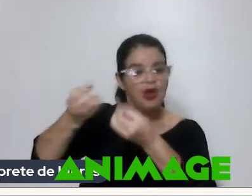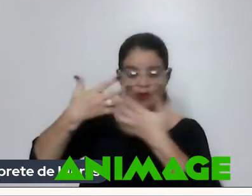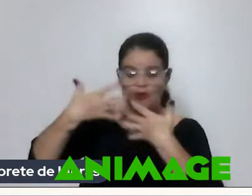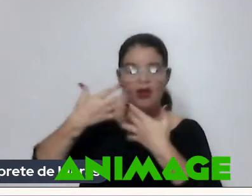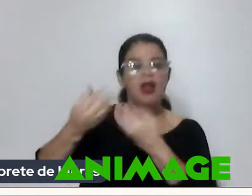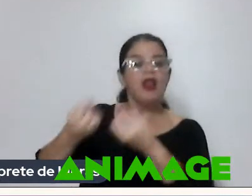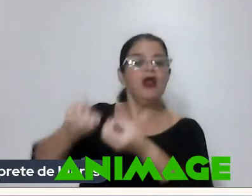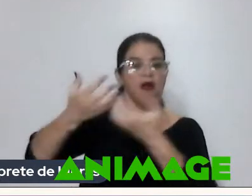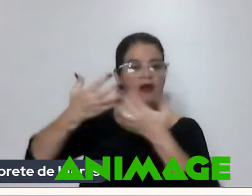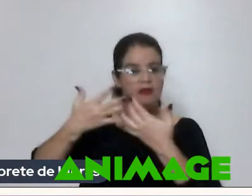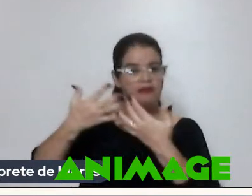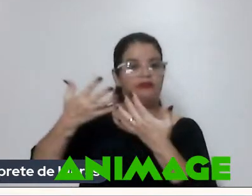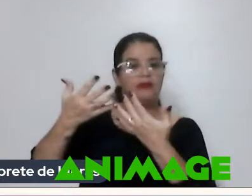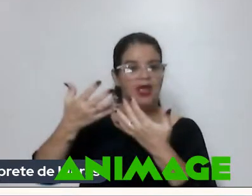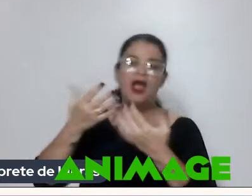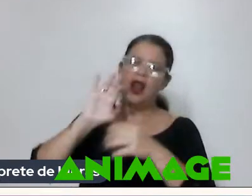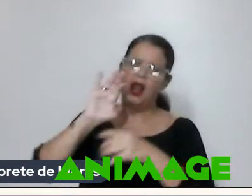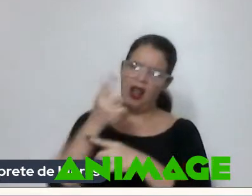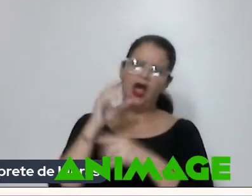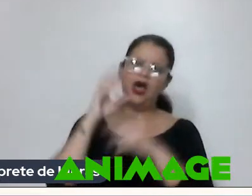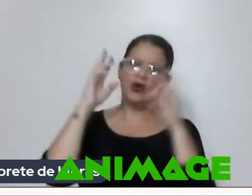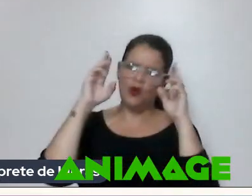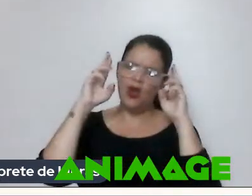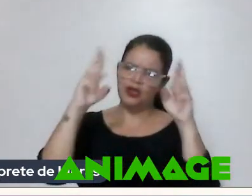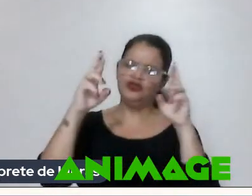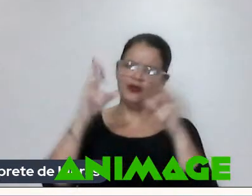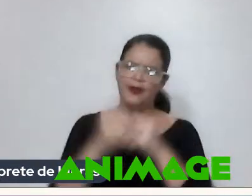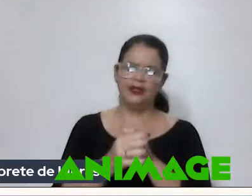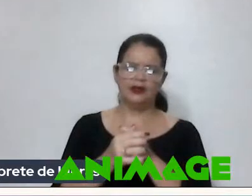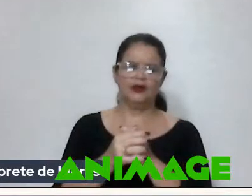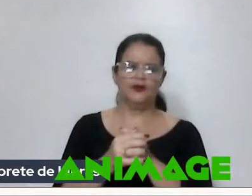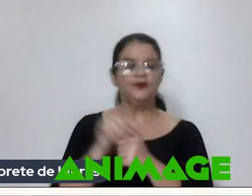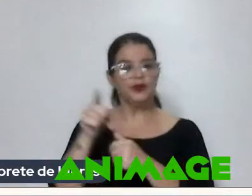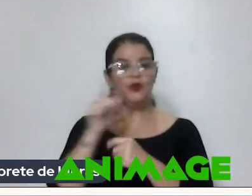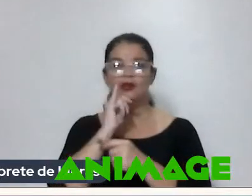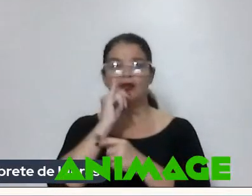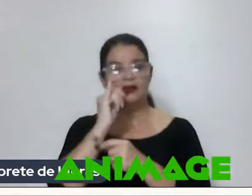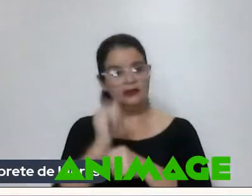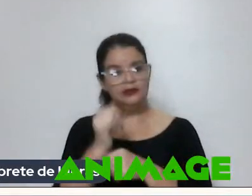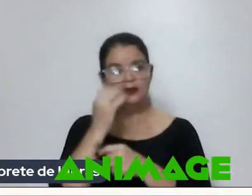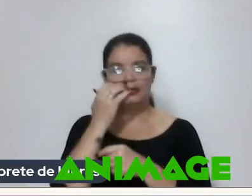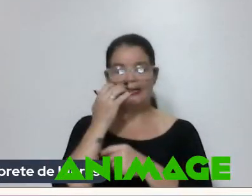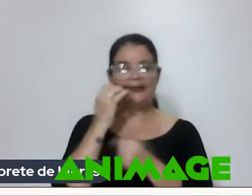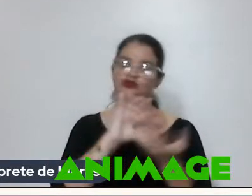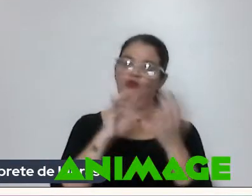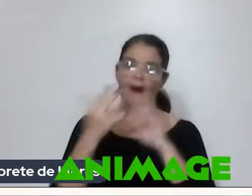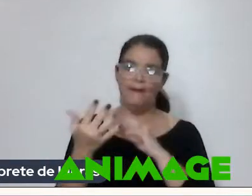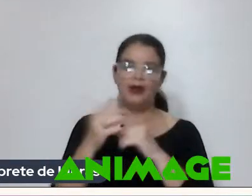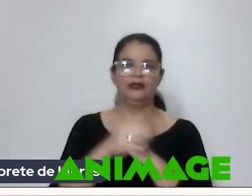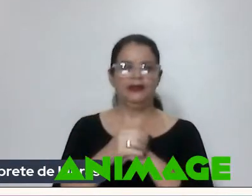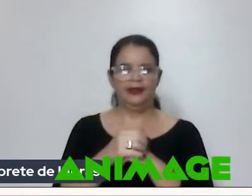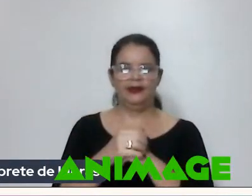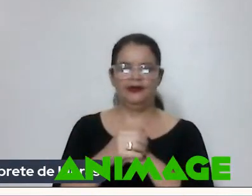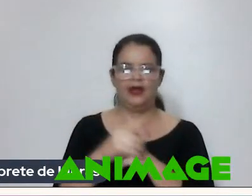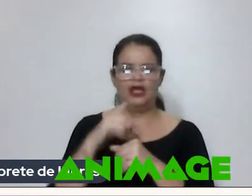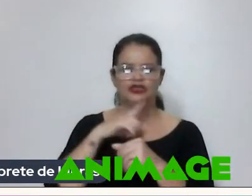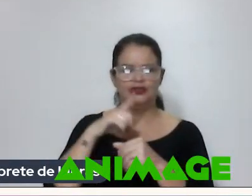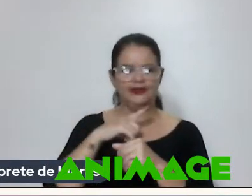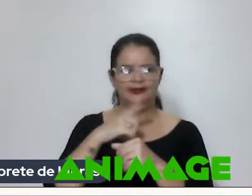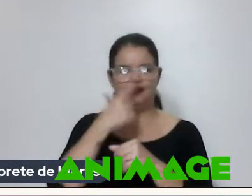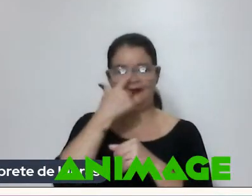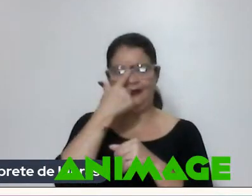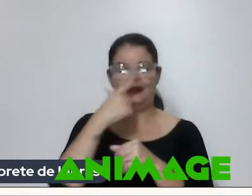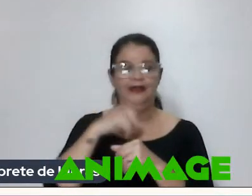respeitando O O O que ele Disse ali Né De uma maneira Né A gente tem Tem que ter ali